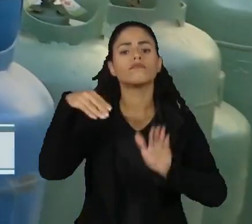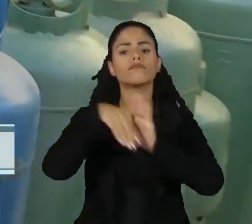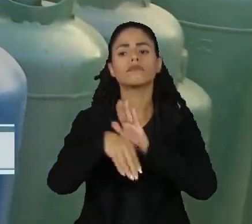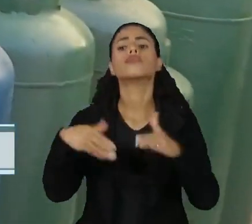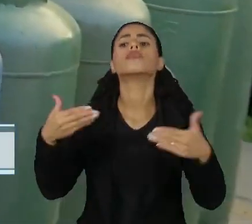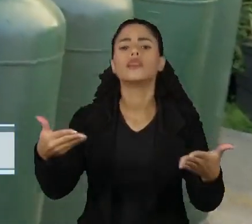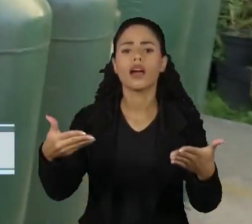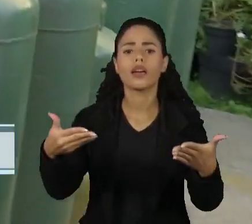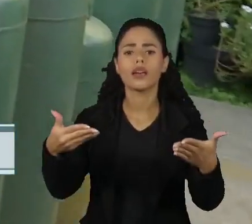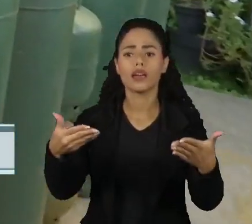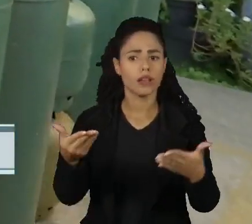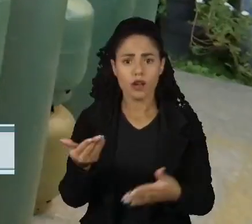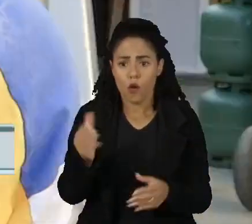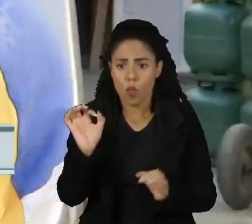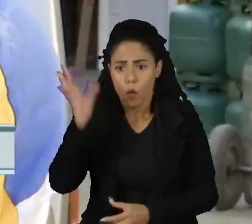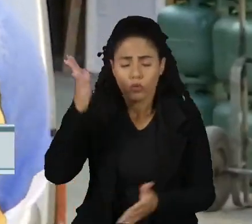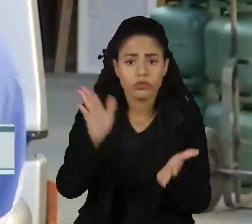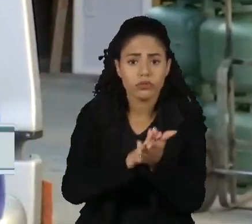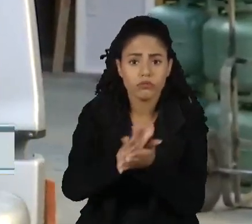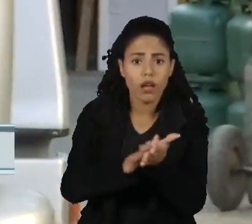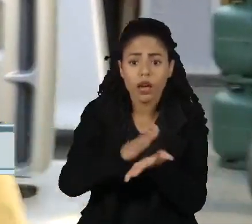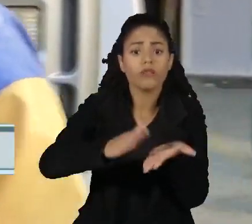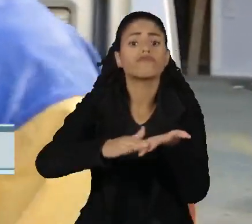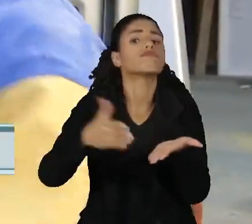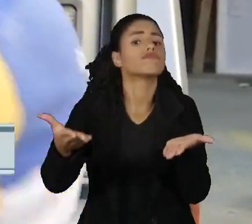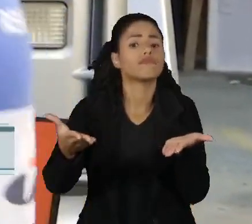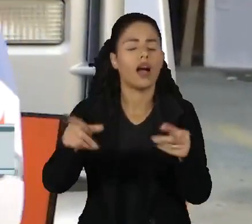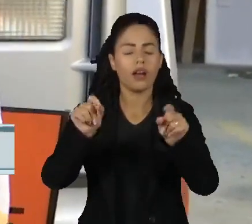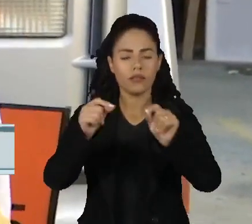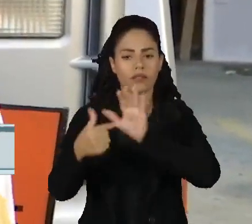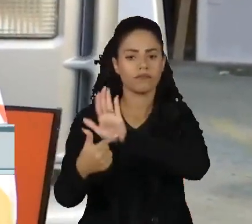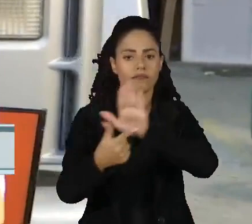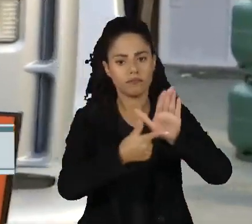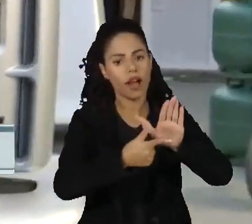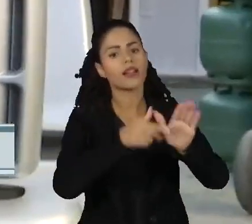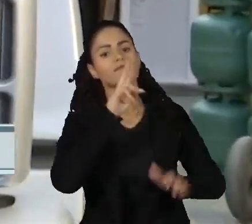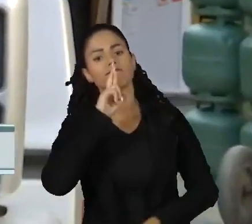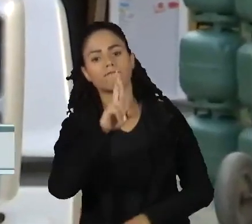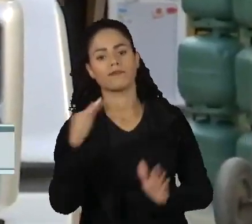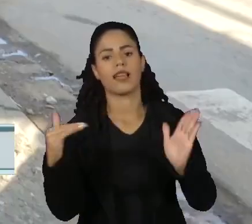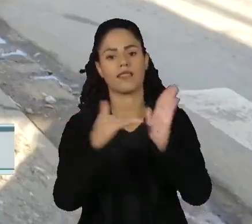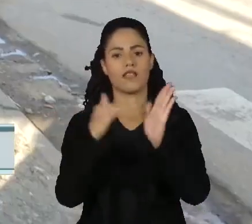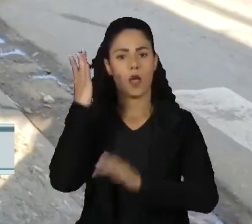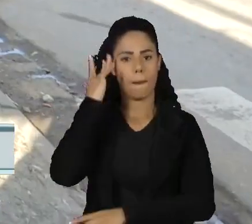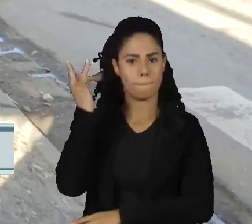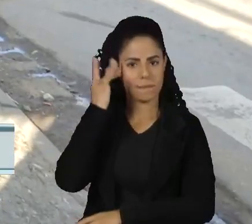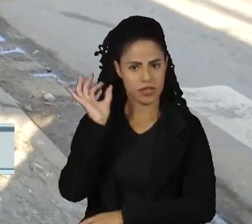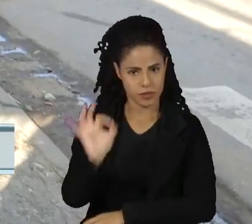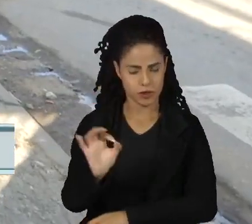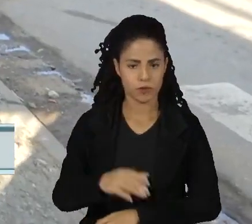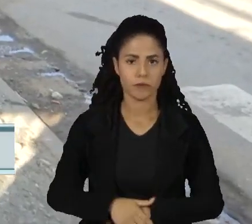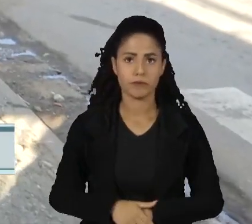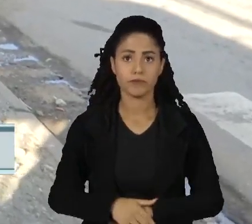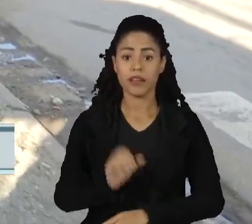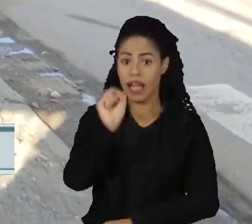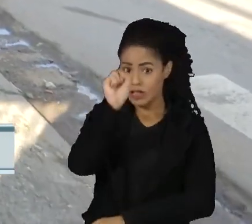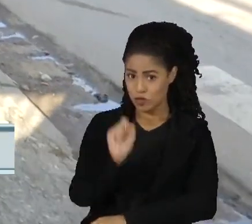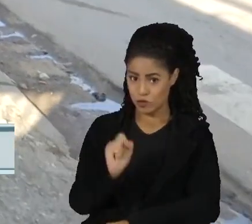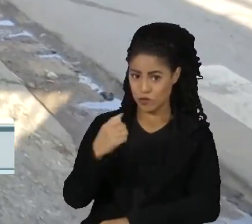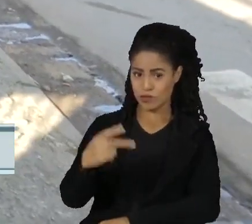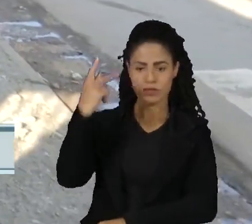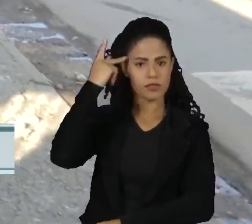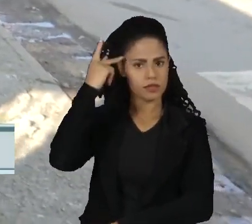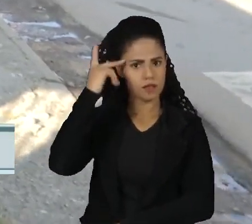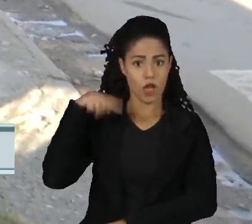preços que não chegou à população. O órgão deve apresentar uma resposta até amanhã. Aqui no extremo sul de São Paulo,